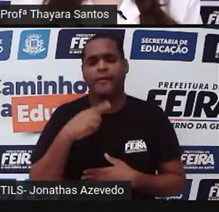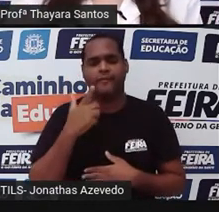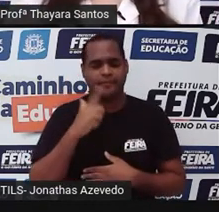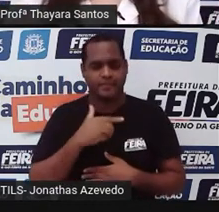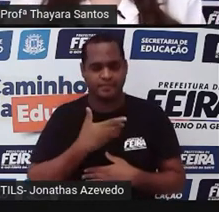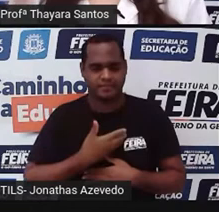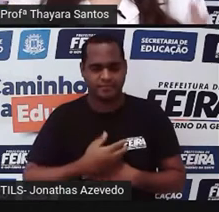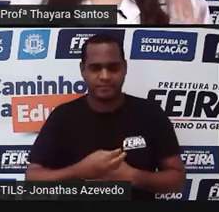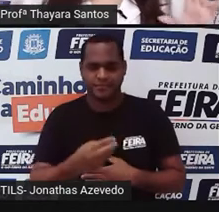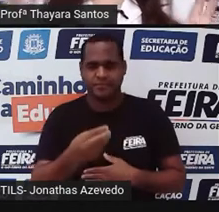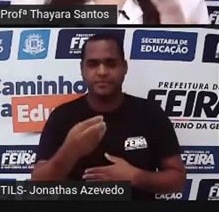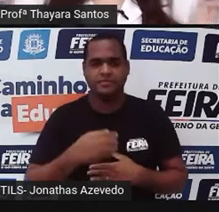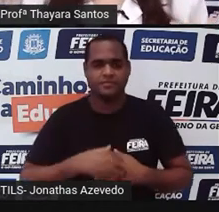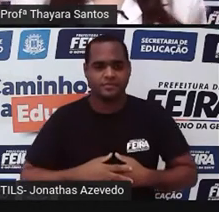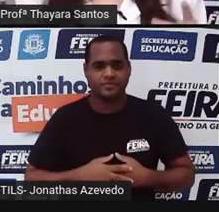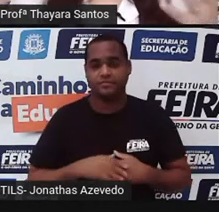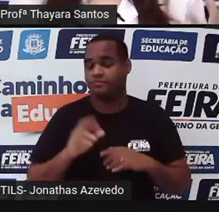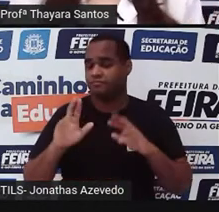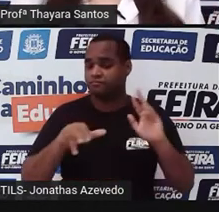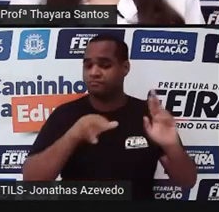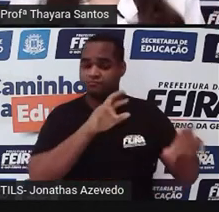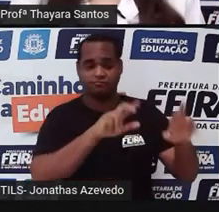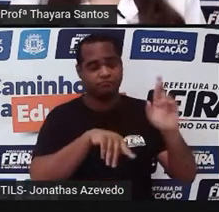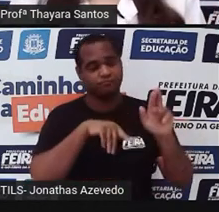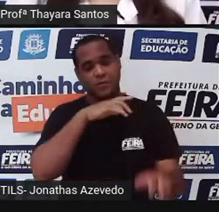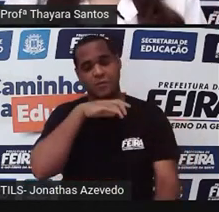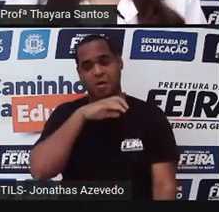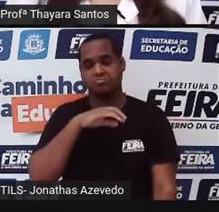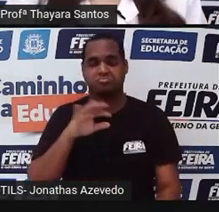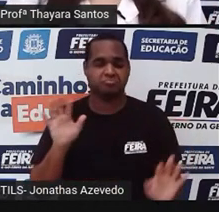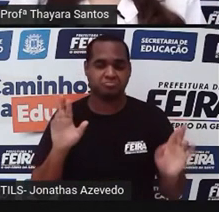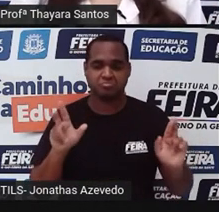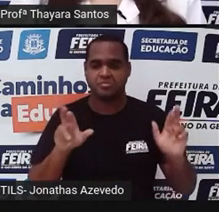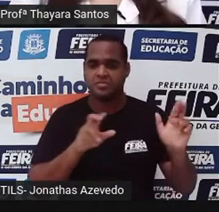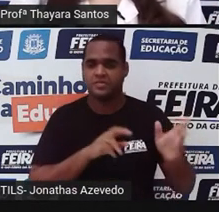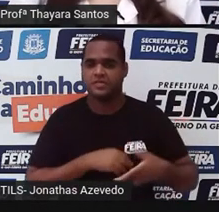quando ele for adulto. Então, varia de acordo com o animal que a gente está falando.